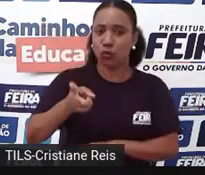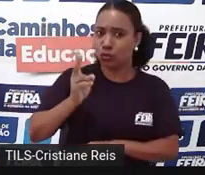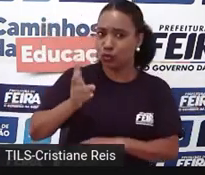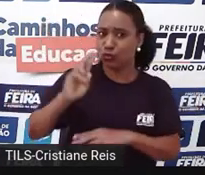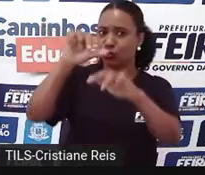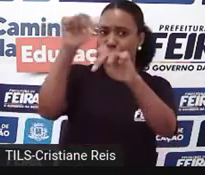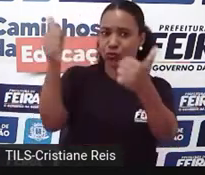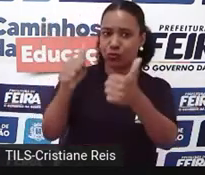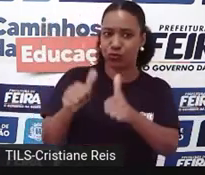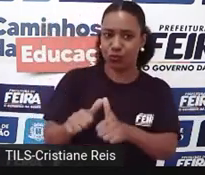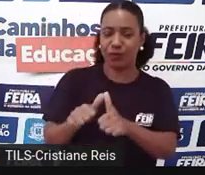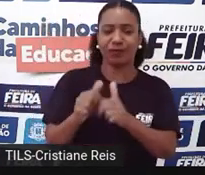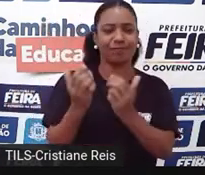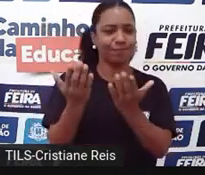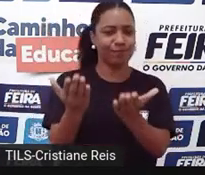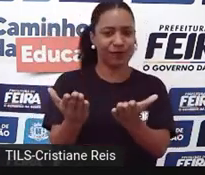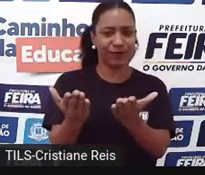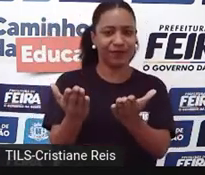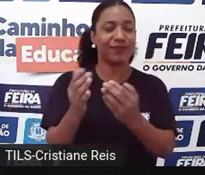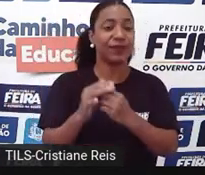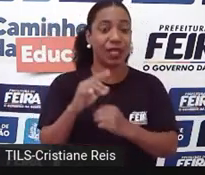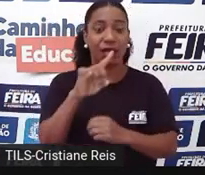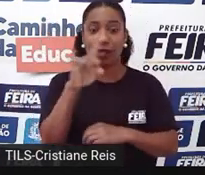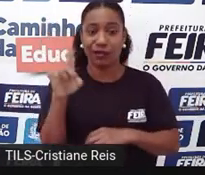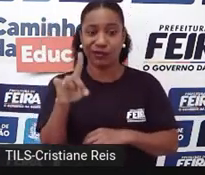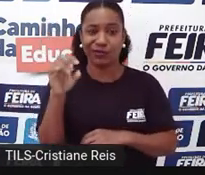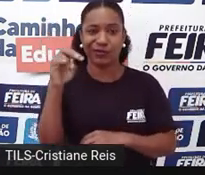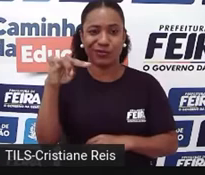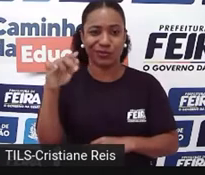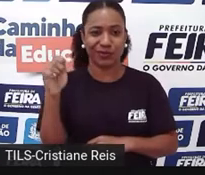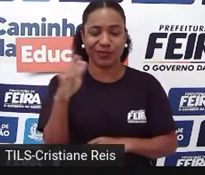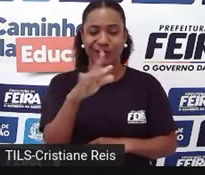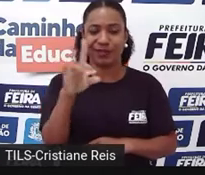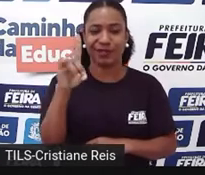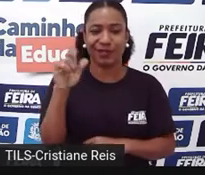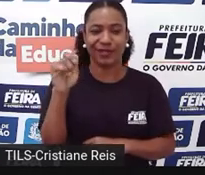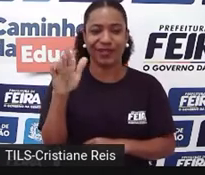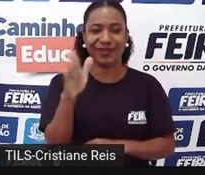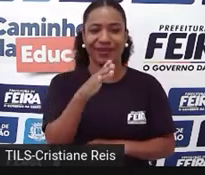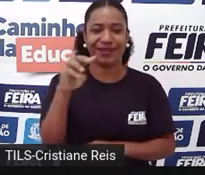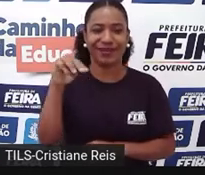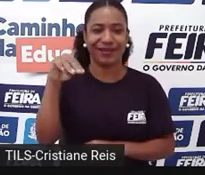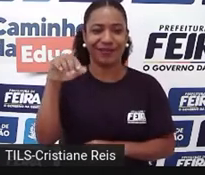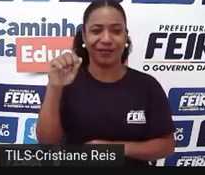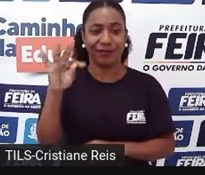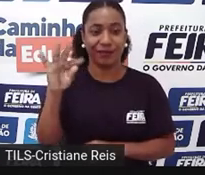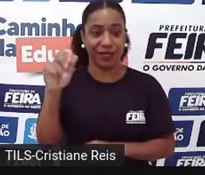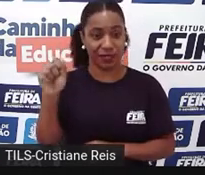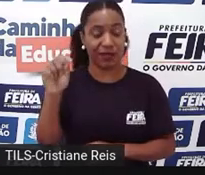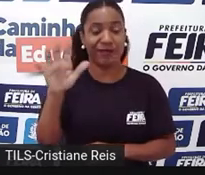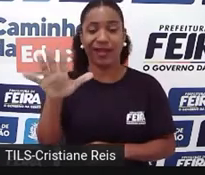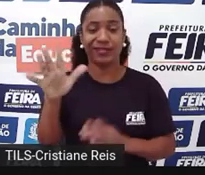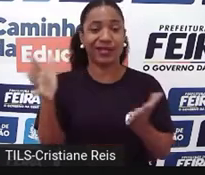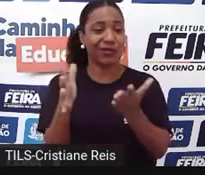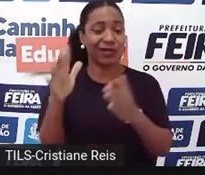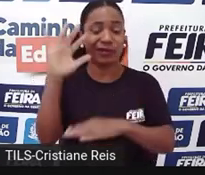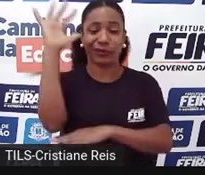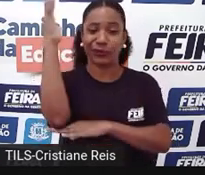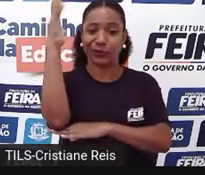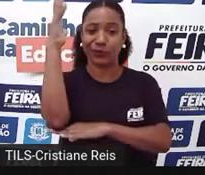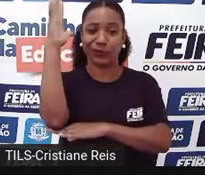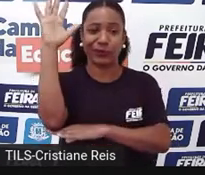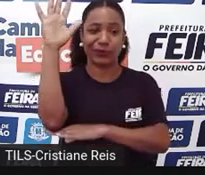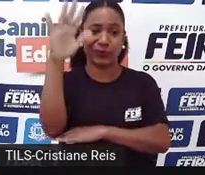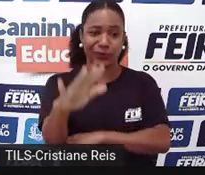desmatada, bem alterada mesmo pelo homem, porque aqui, ó, como você vai percebendo, a gente vai pegando as